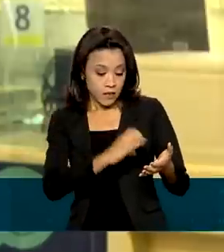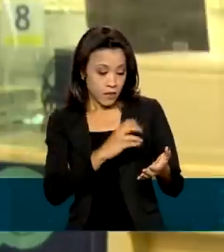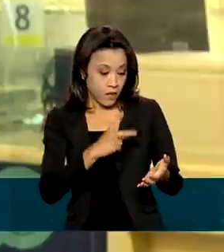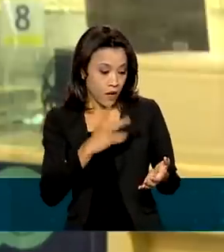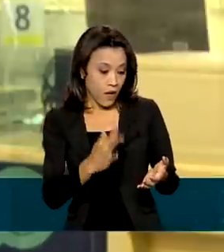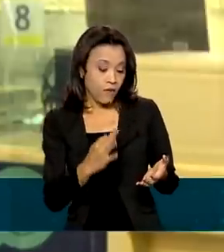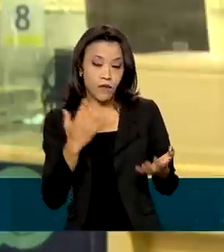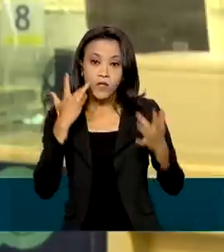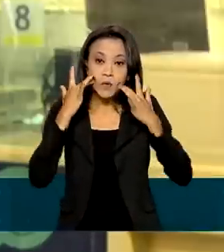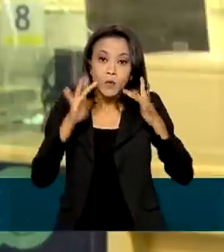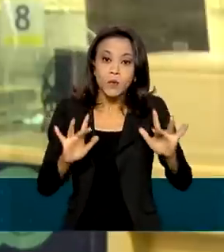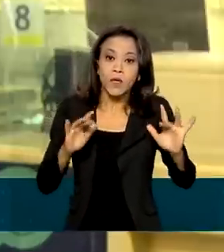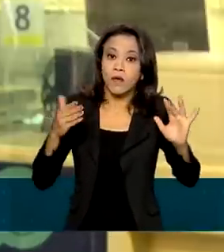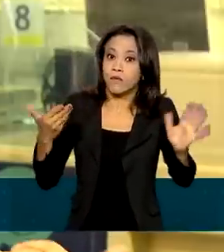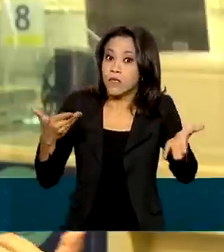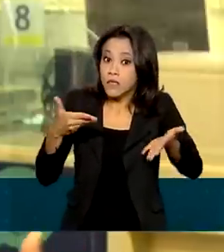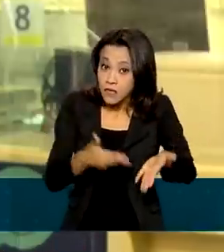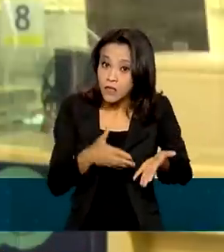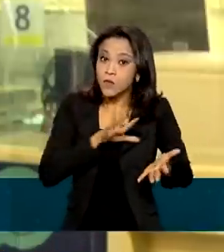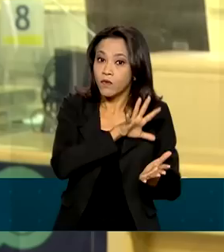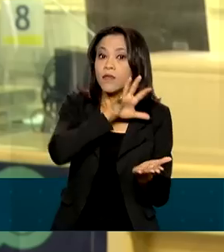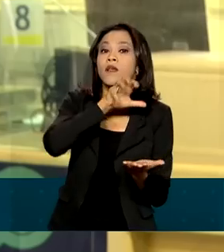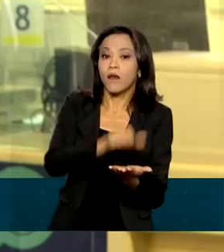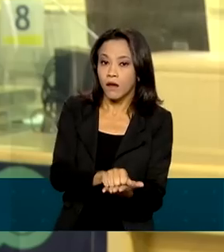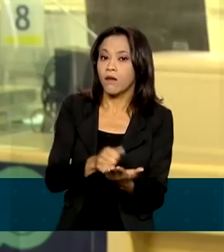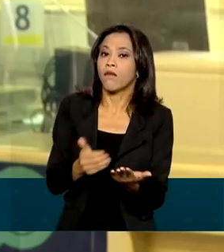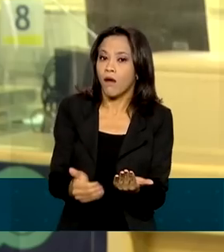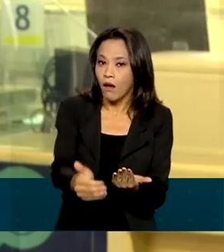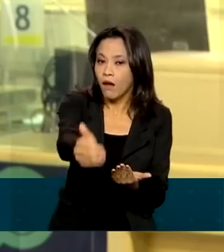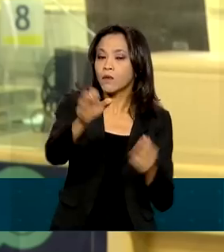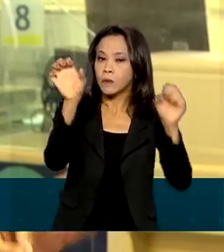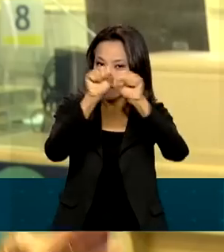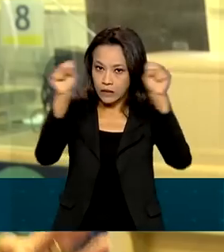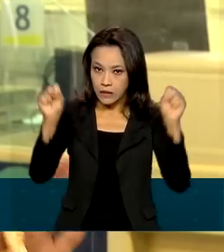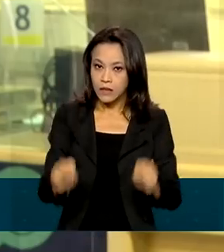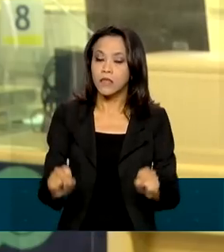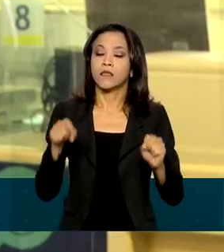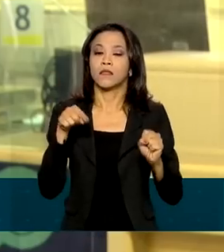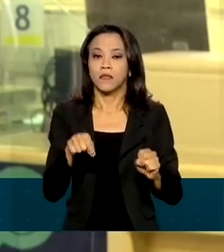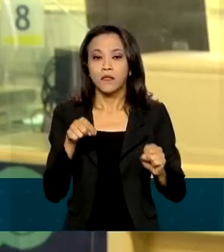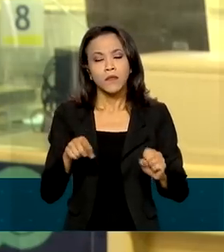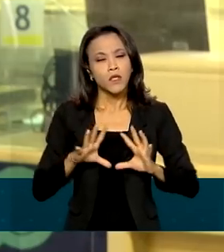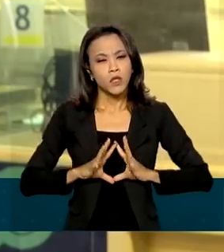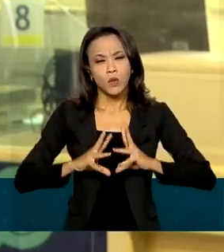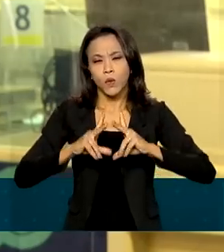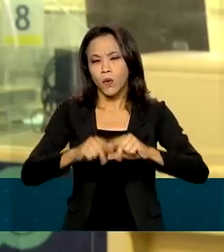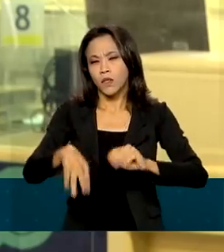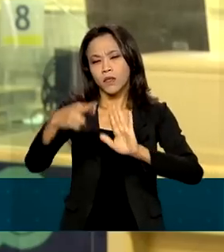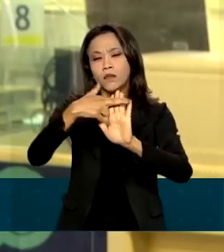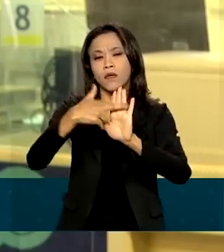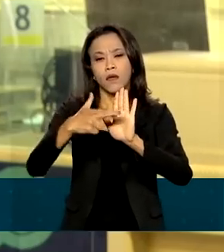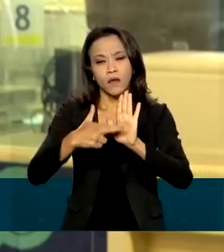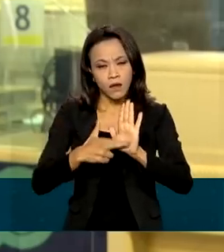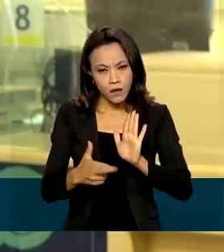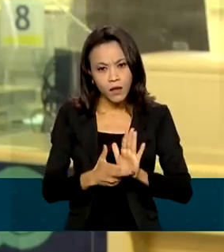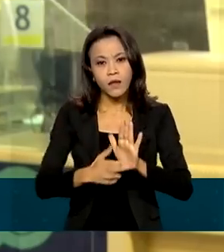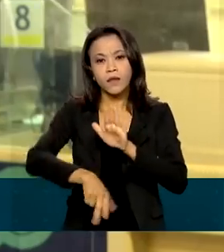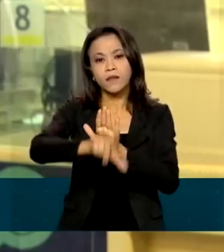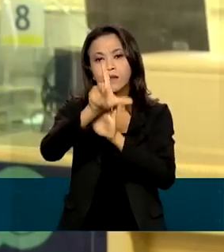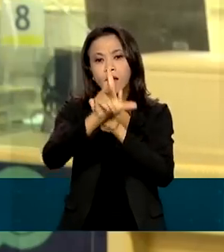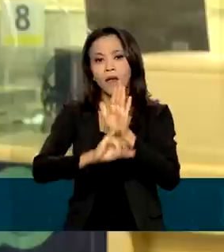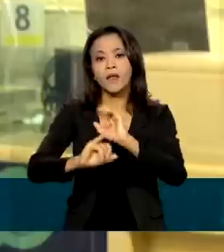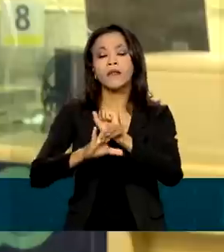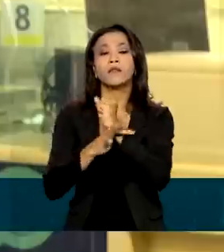de quem postou. Tudo isso é registrado nos nossos sistemas e segue todos os protocolos da Lei Geral de